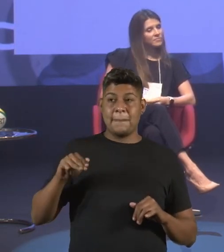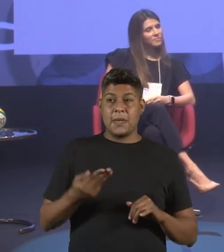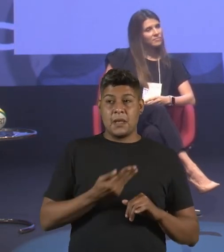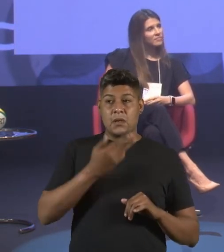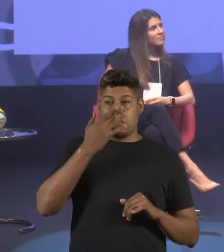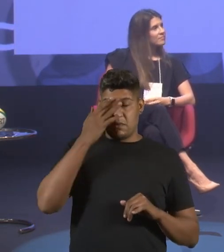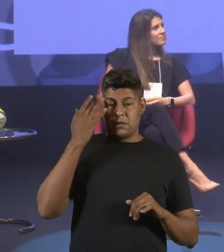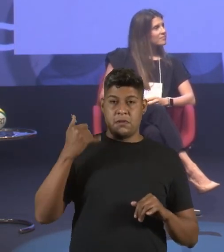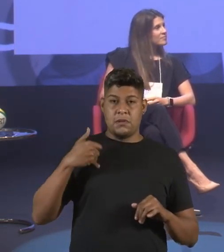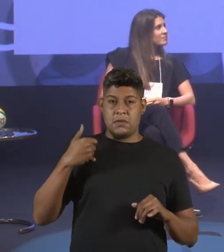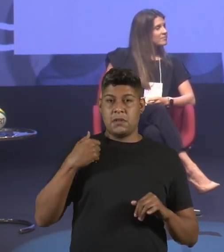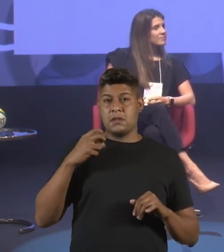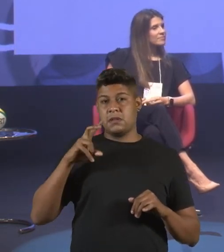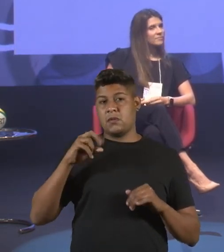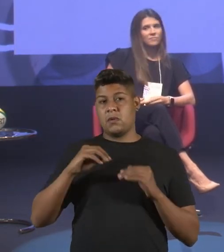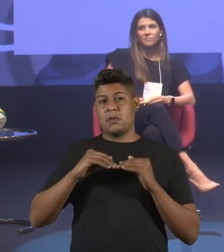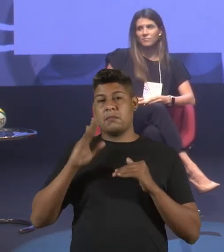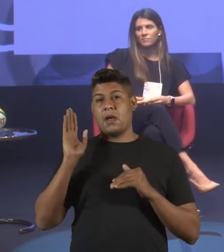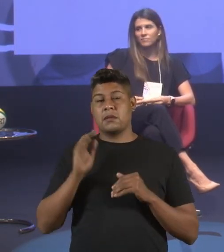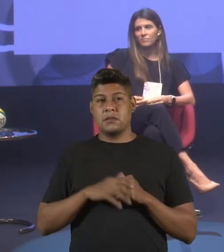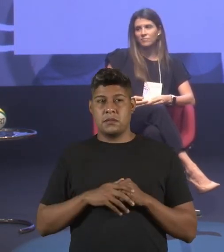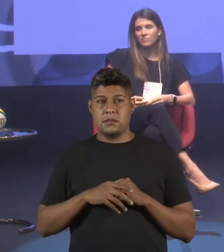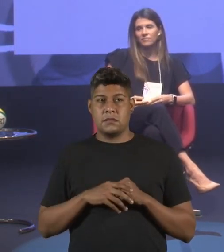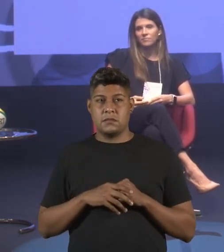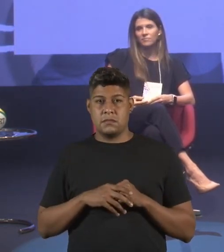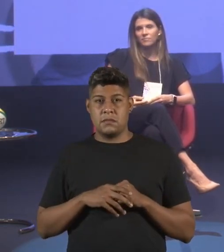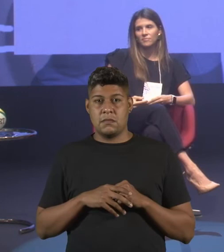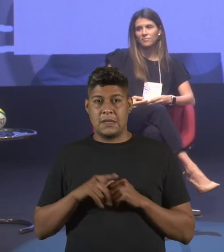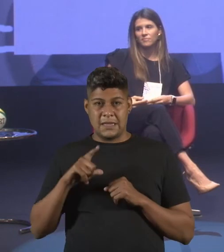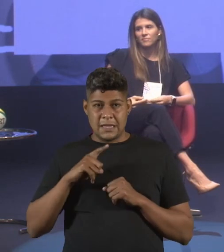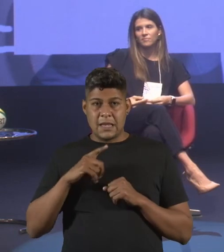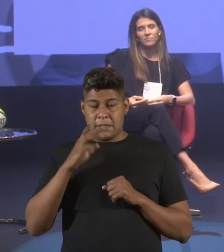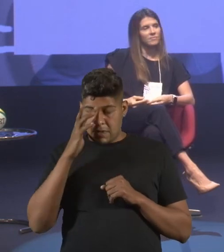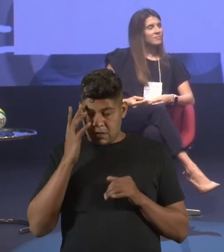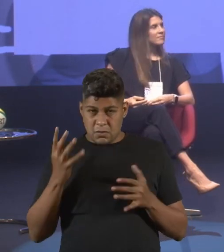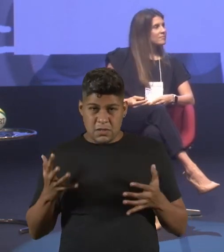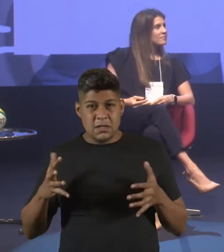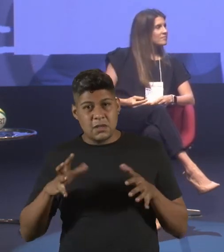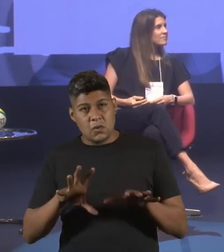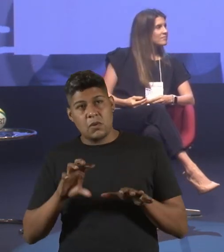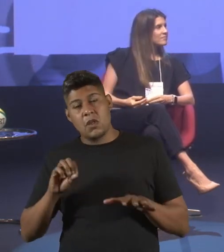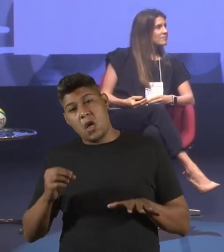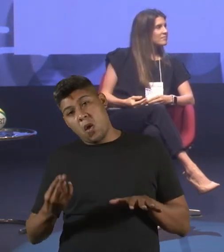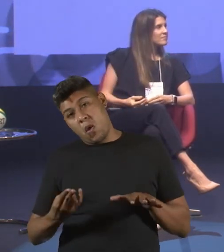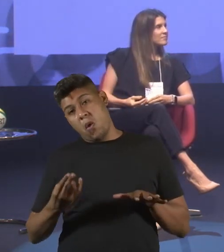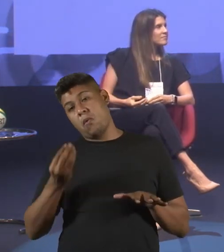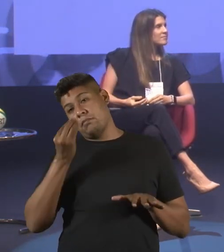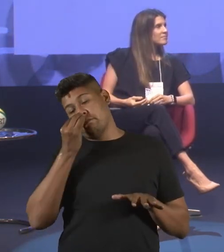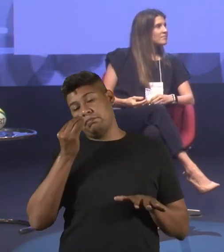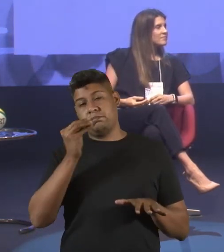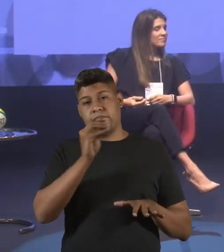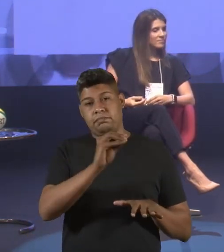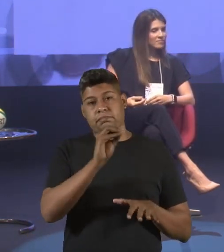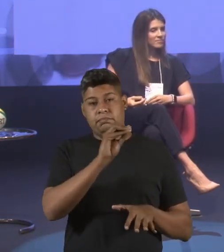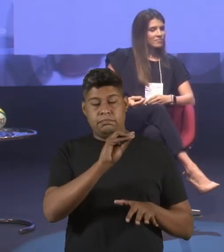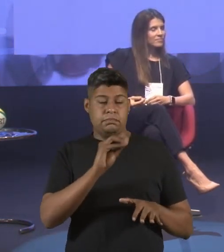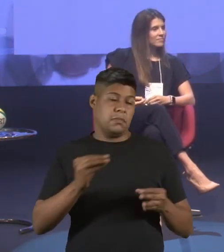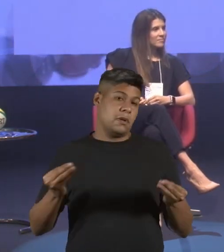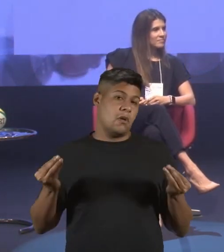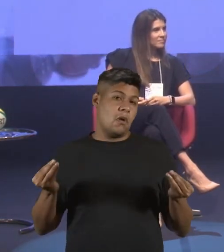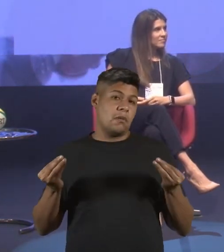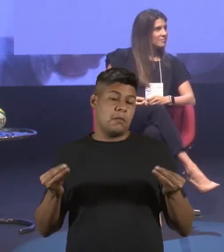com mais de 50 anos. E a gente tem incluído essas pessoas? Ou a gente tem excluído essas